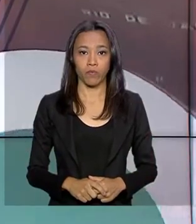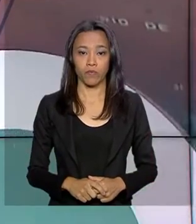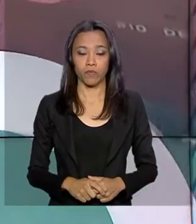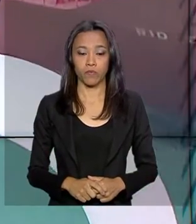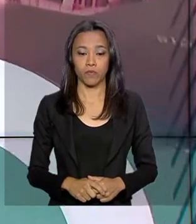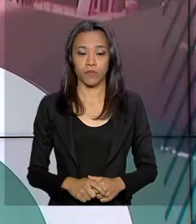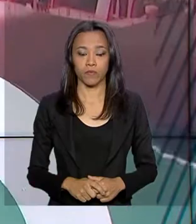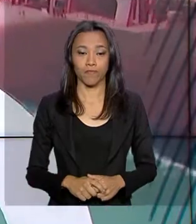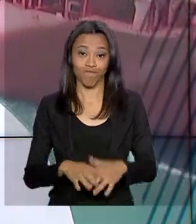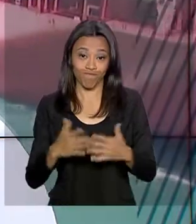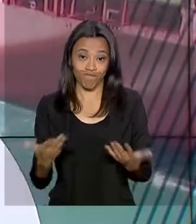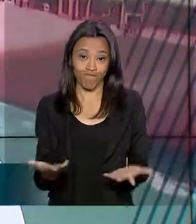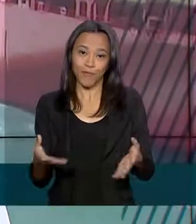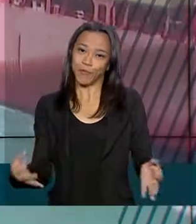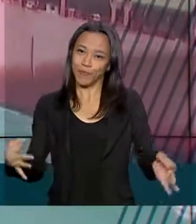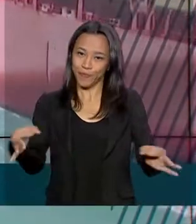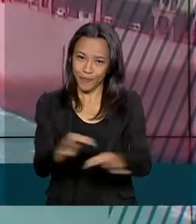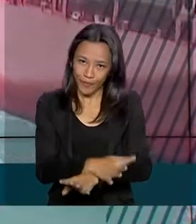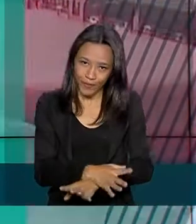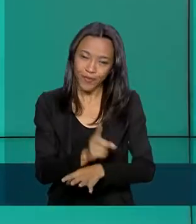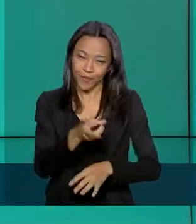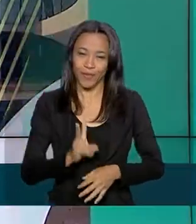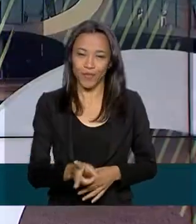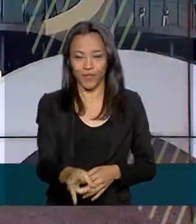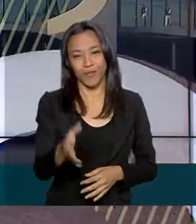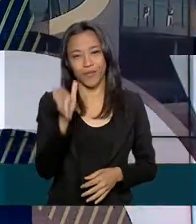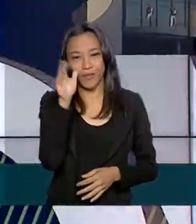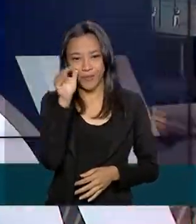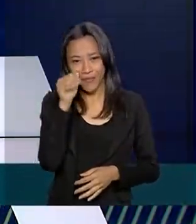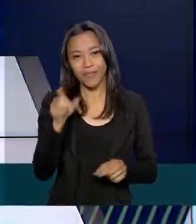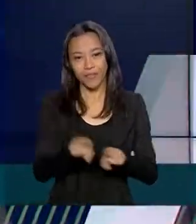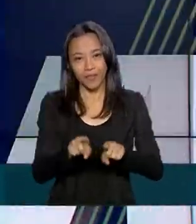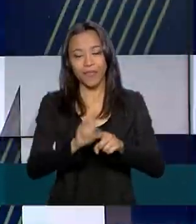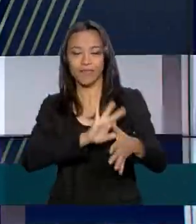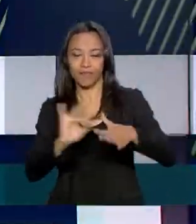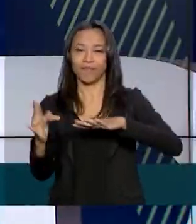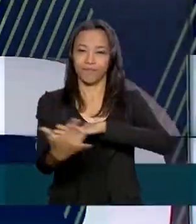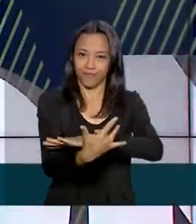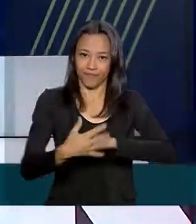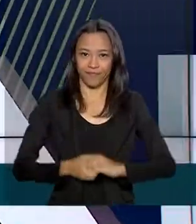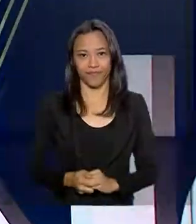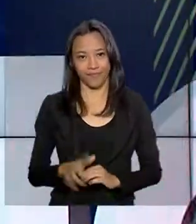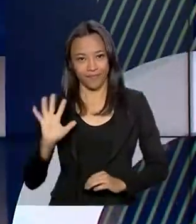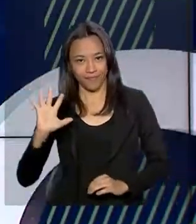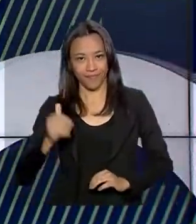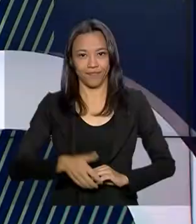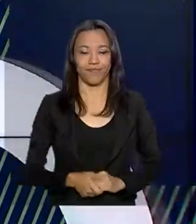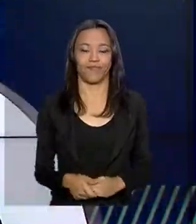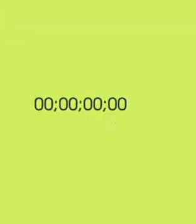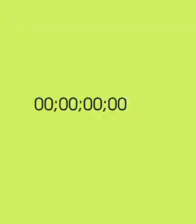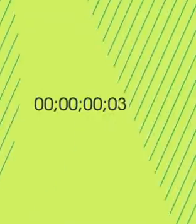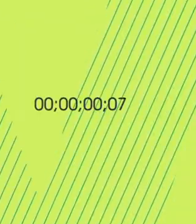O governo agora fica por aqui. Continue nos acompanhando também pelas redes sociais. Até mais!